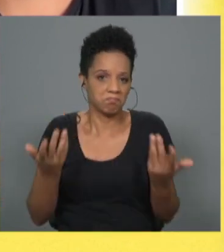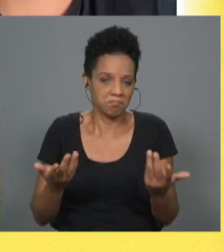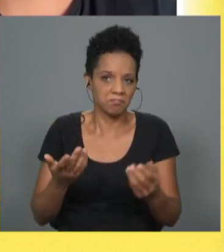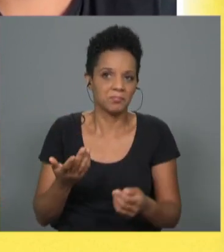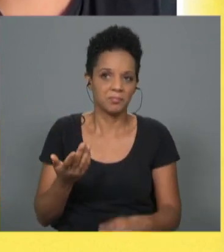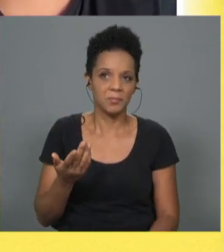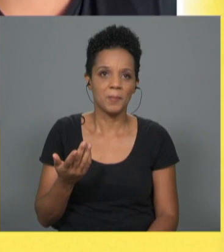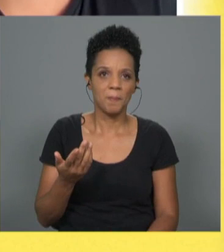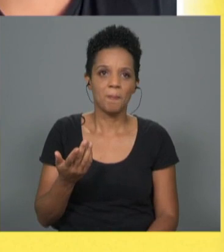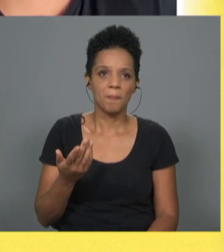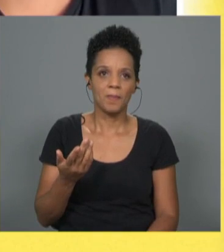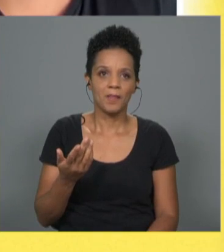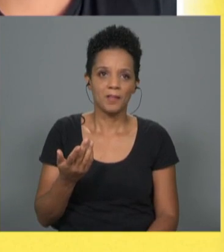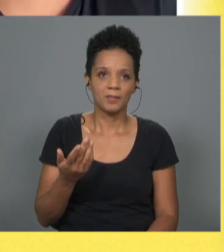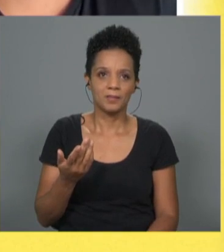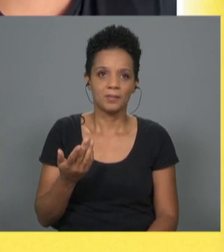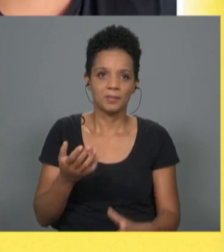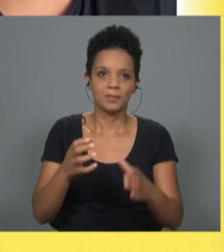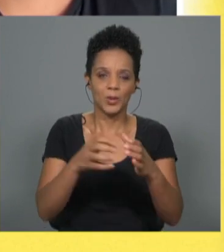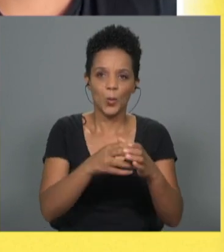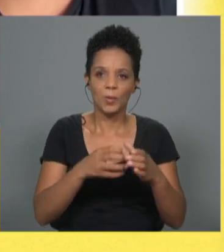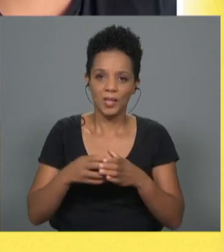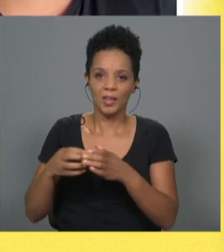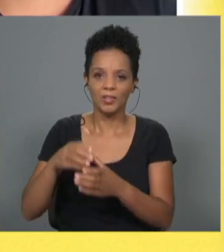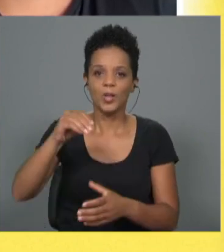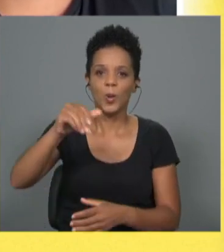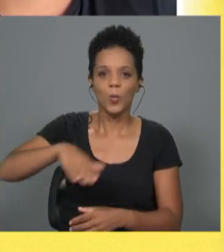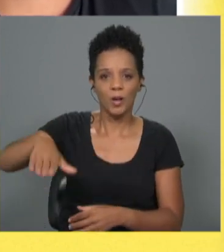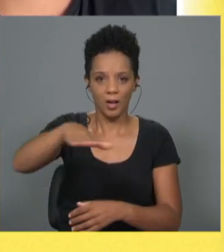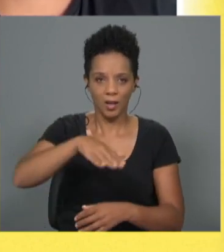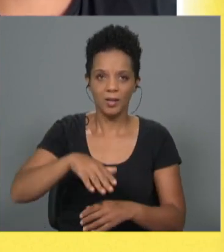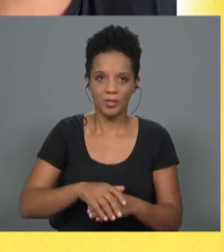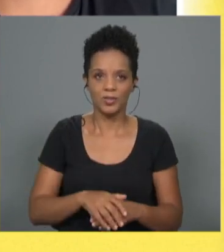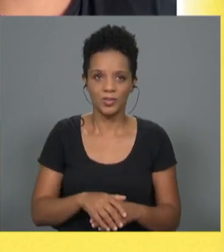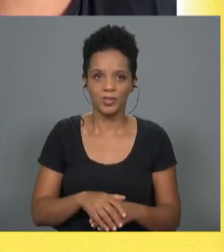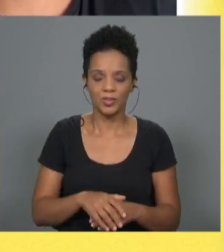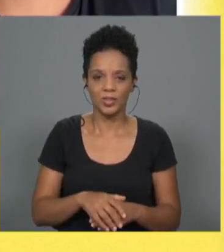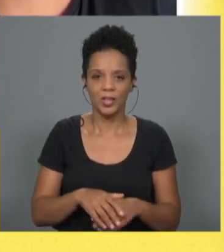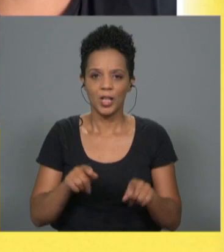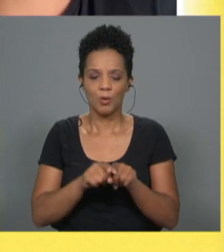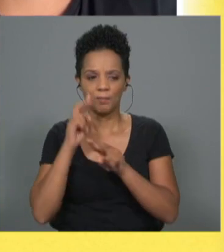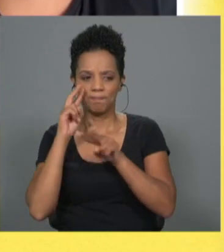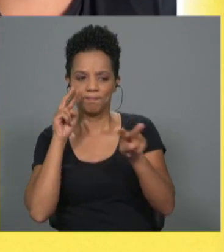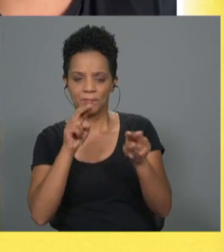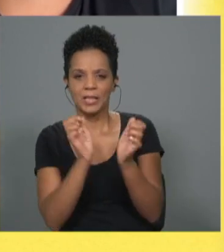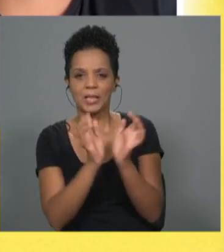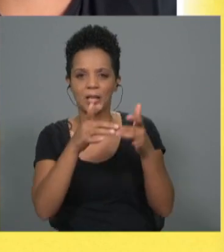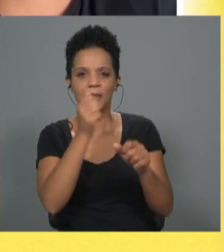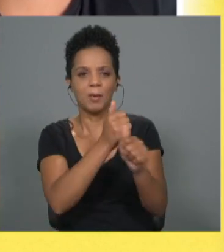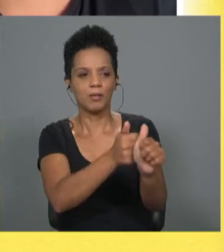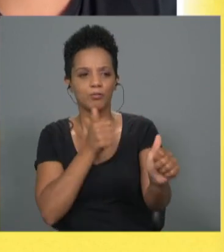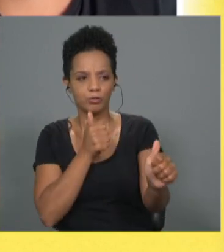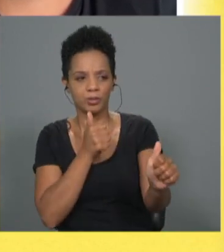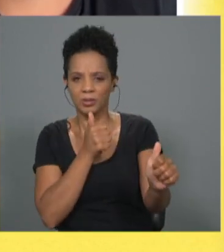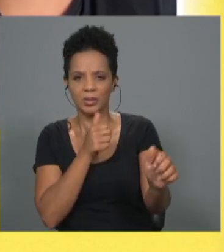comunidades locais já não encaram os nómadas digitais como antigamente se encaravam os hippies,